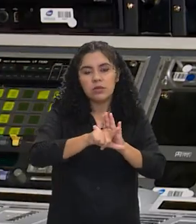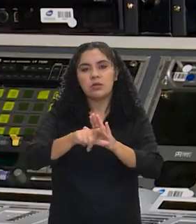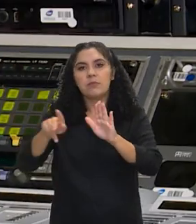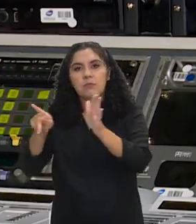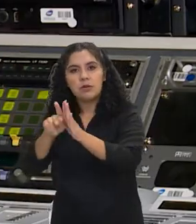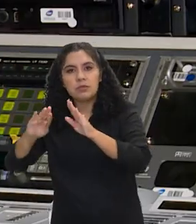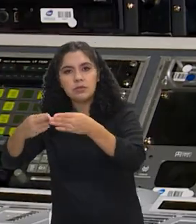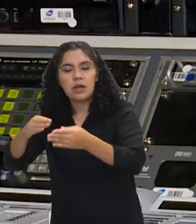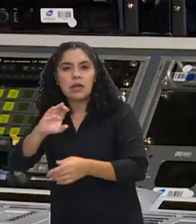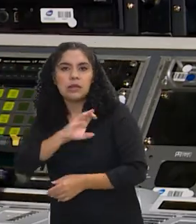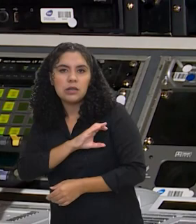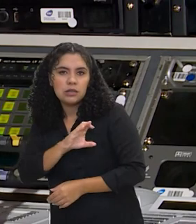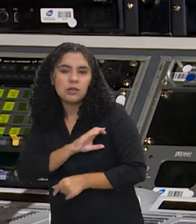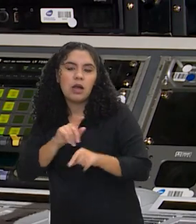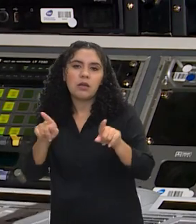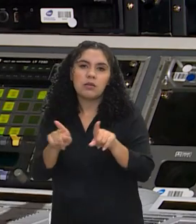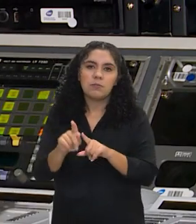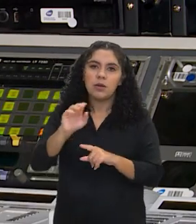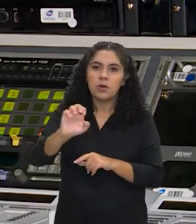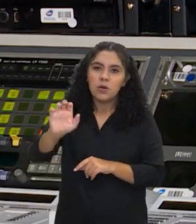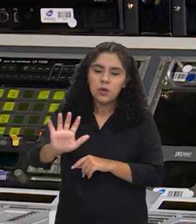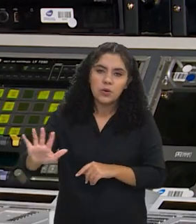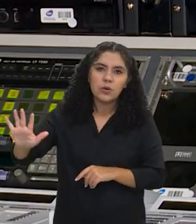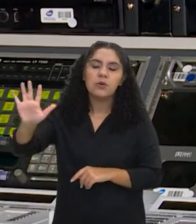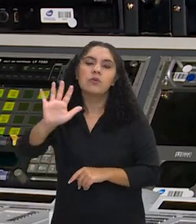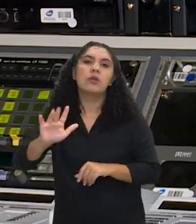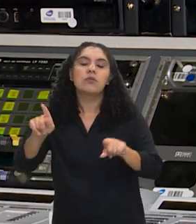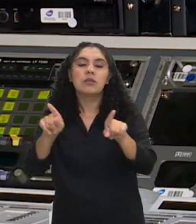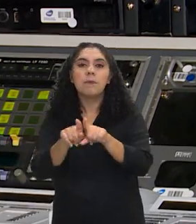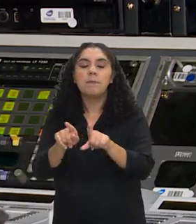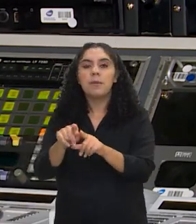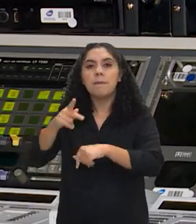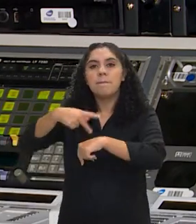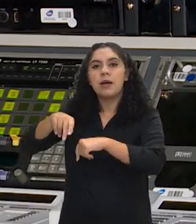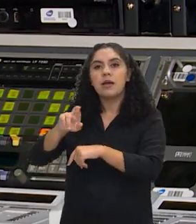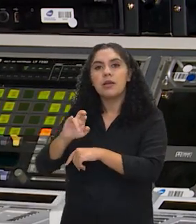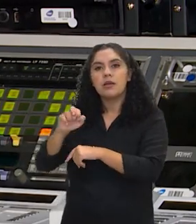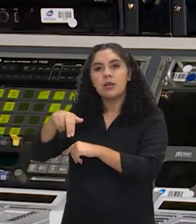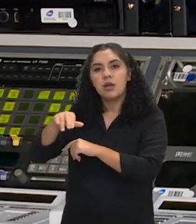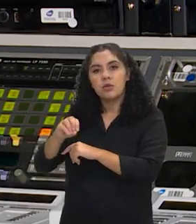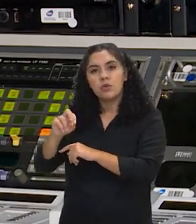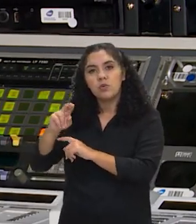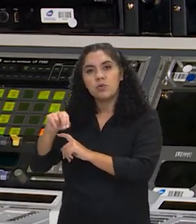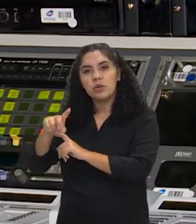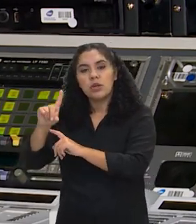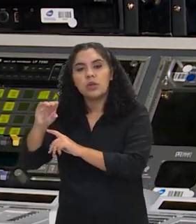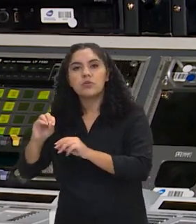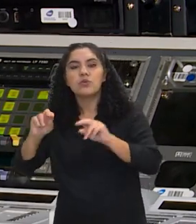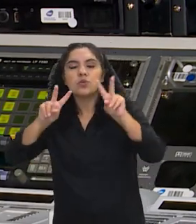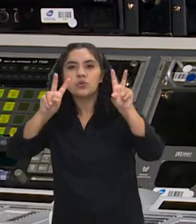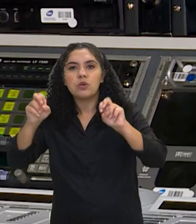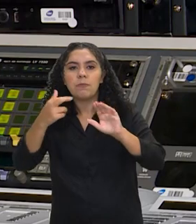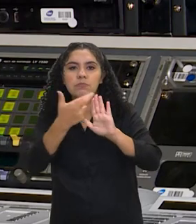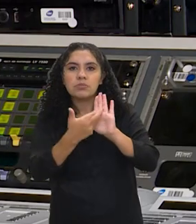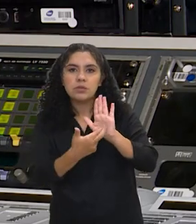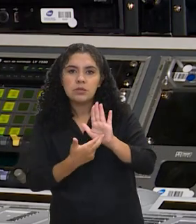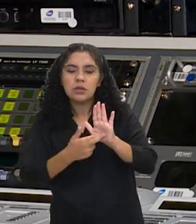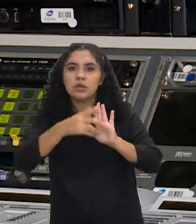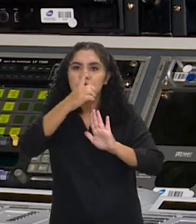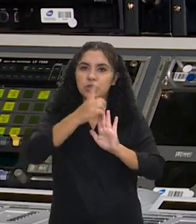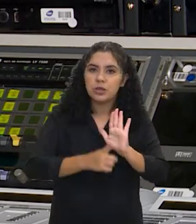Austrália com regulações que fortalecem o jornalismo no ambiente digital, o Reino Unido com uma regulação de proteção de direitos.